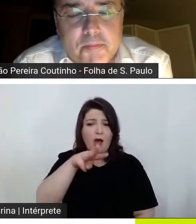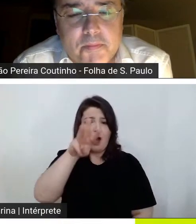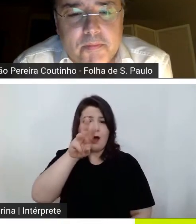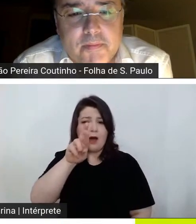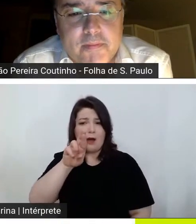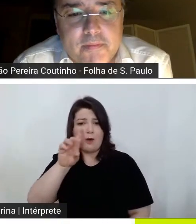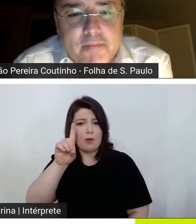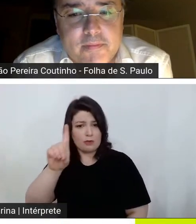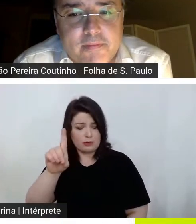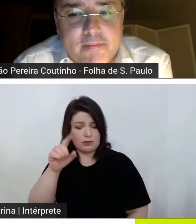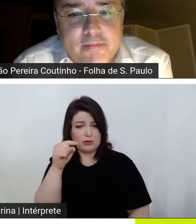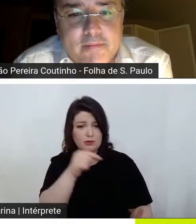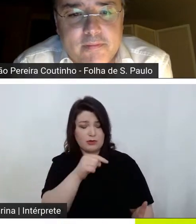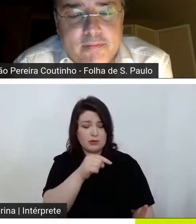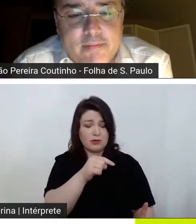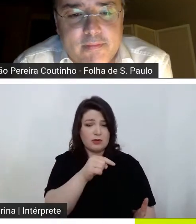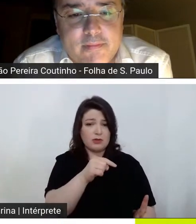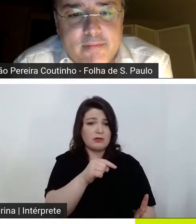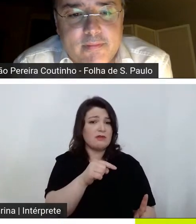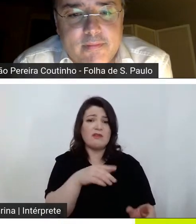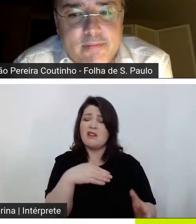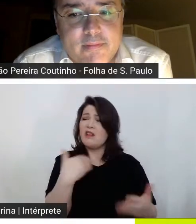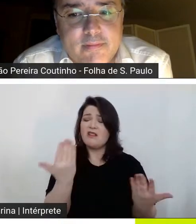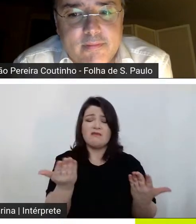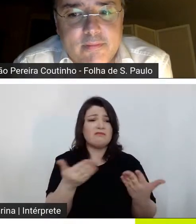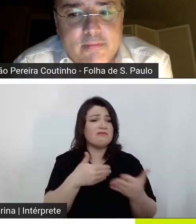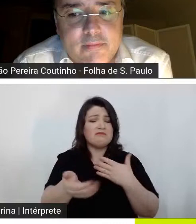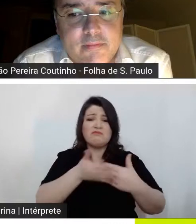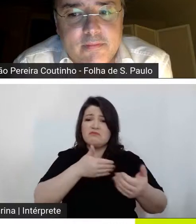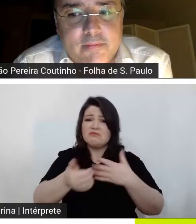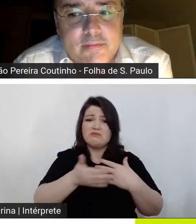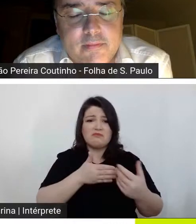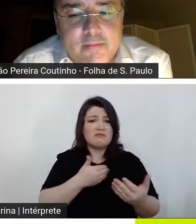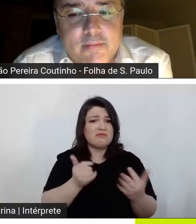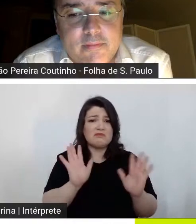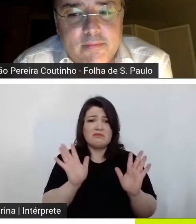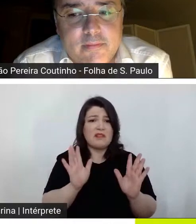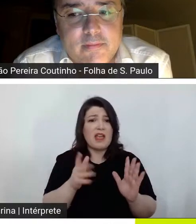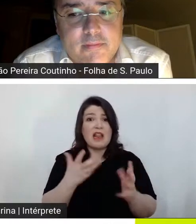para além do princípio do prazer desprazer né sim